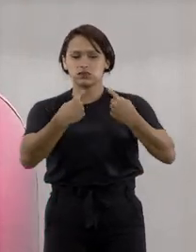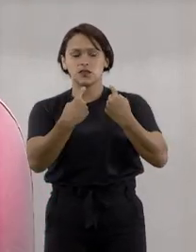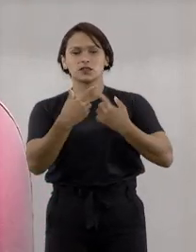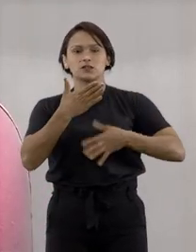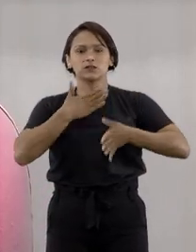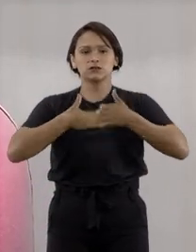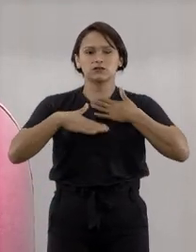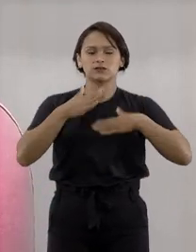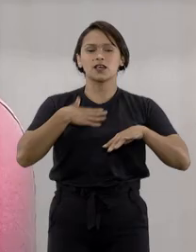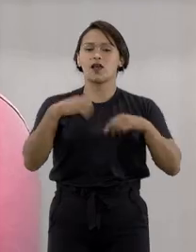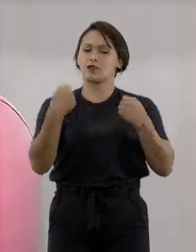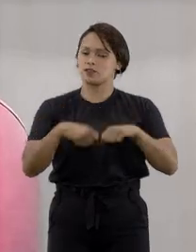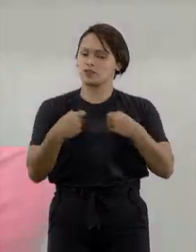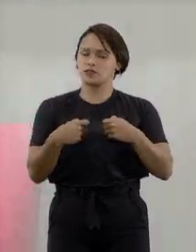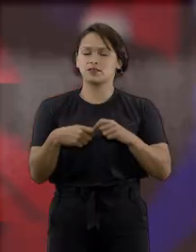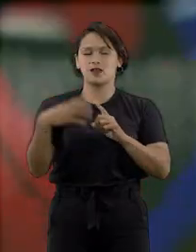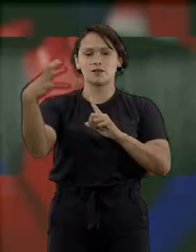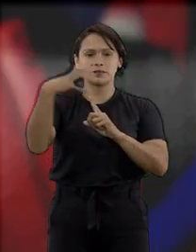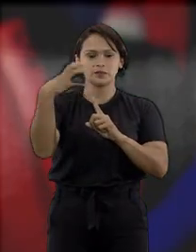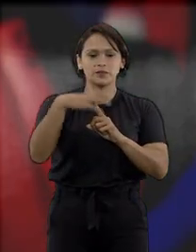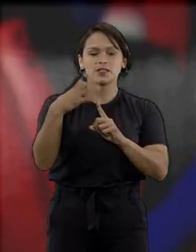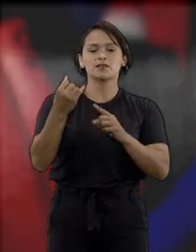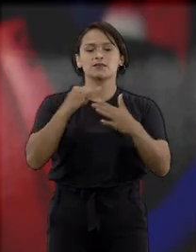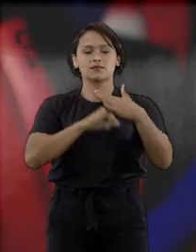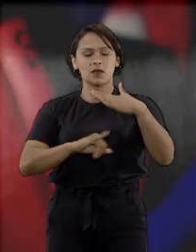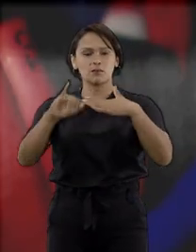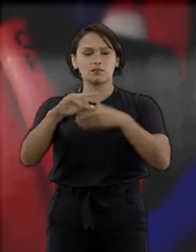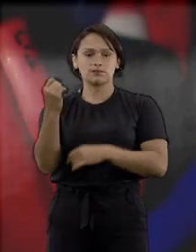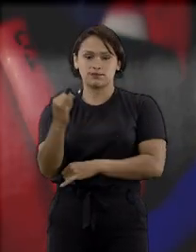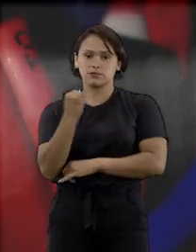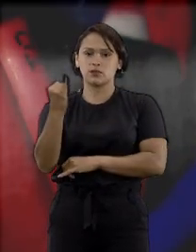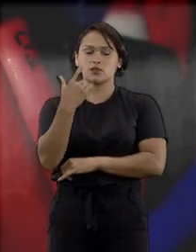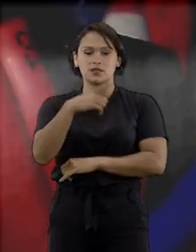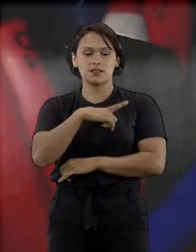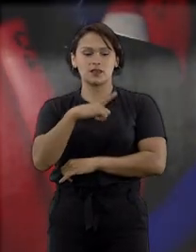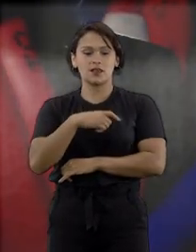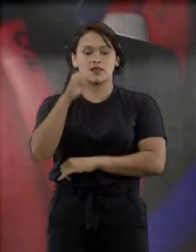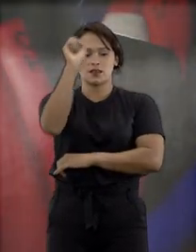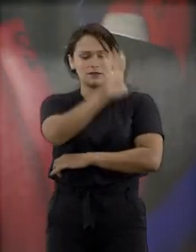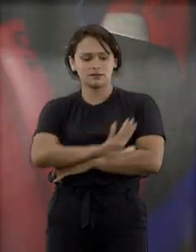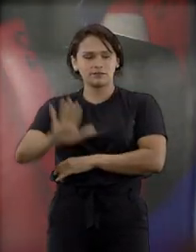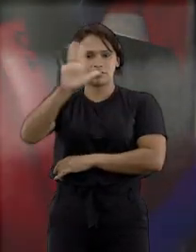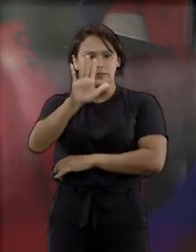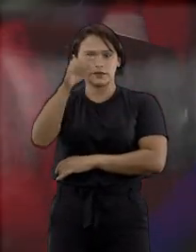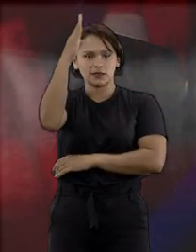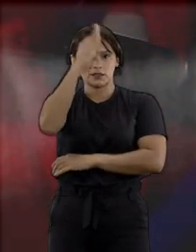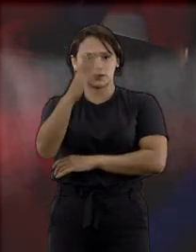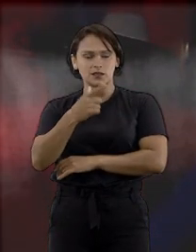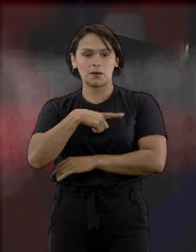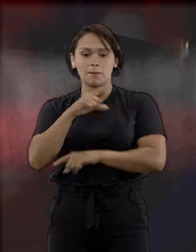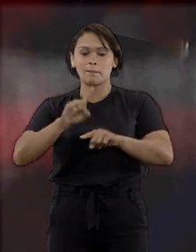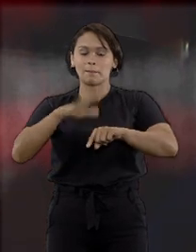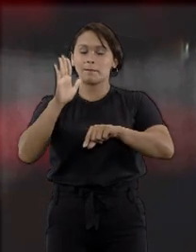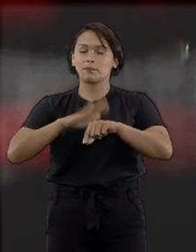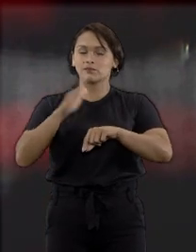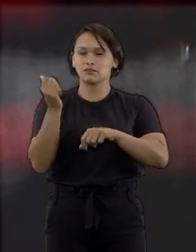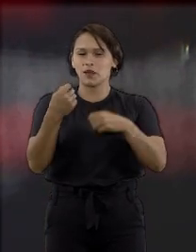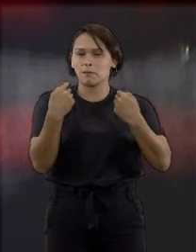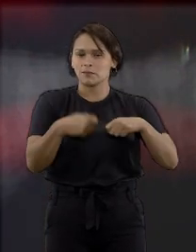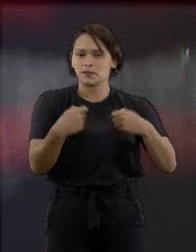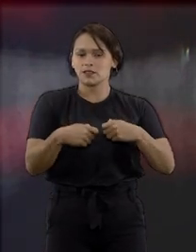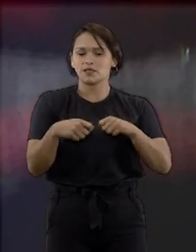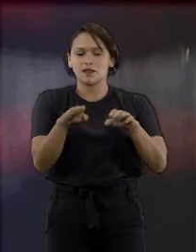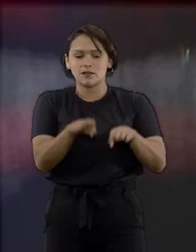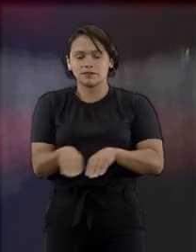trazer mais uma ansiedade. A gente sabe da pressão e da relevância institucional que o STJ tem no cenário nacional, mas o que a gente